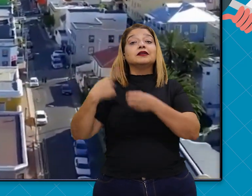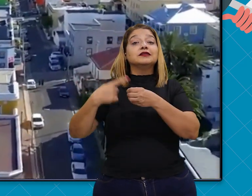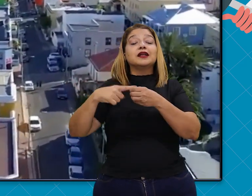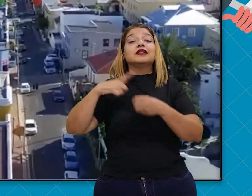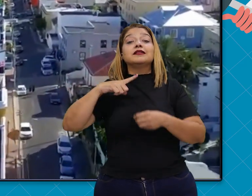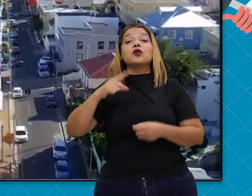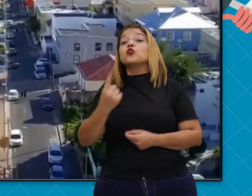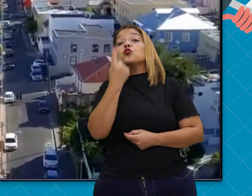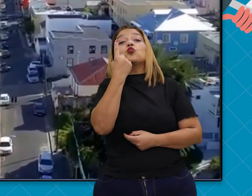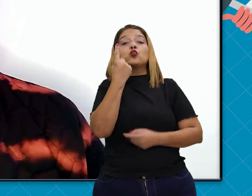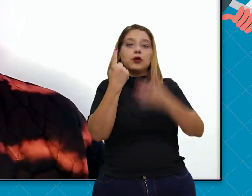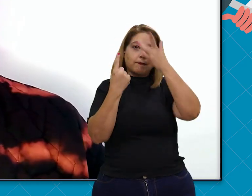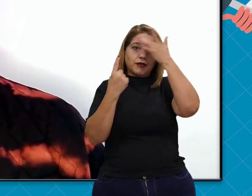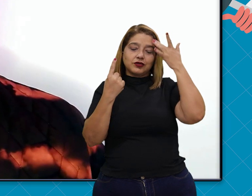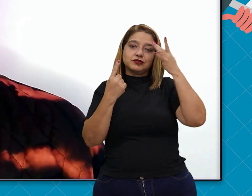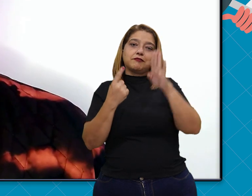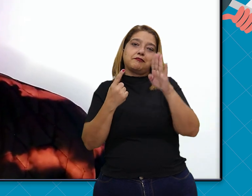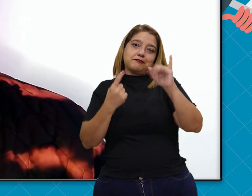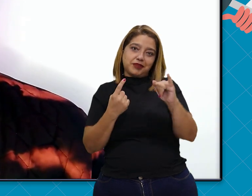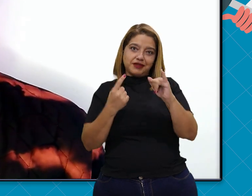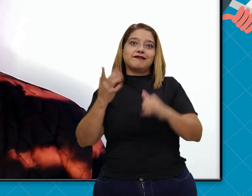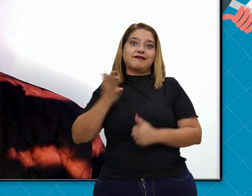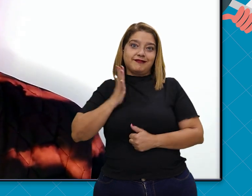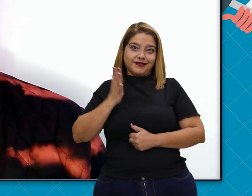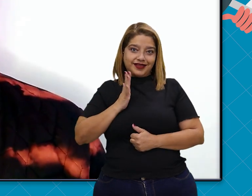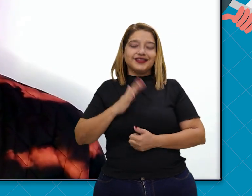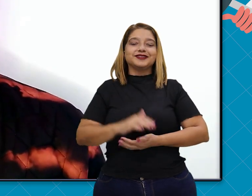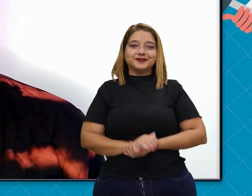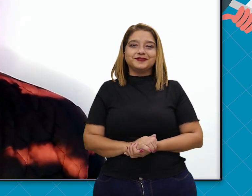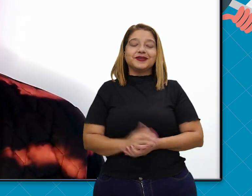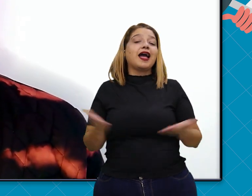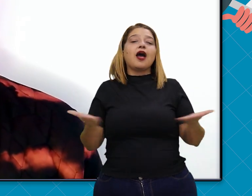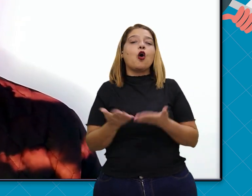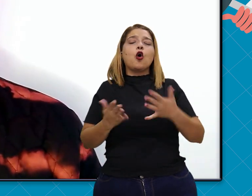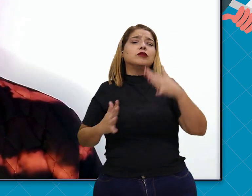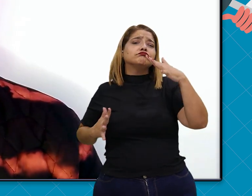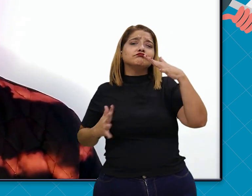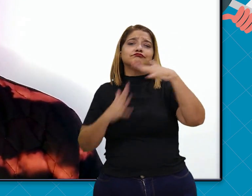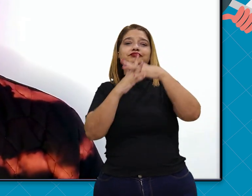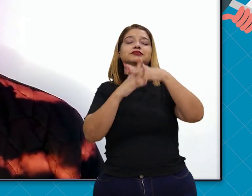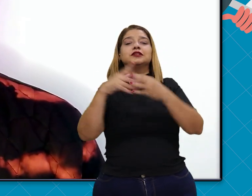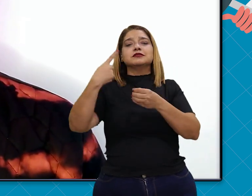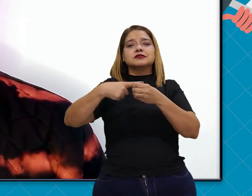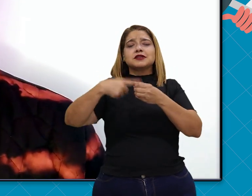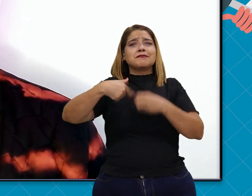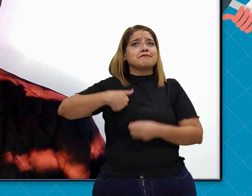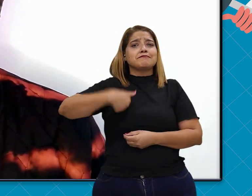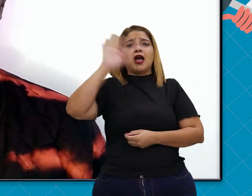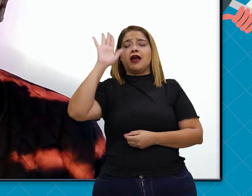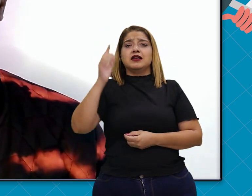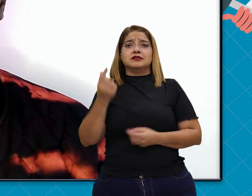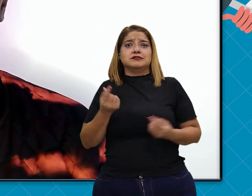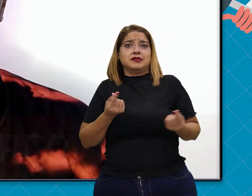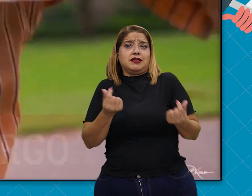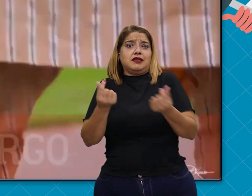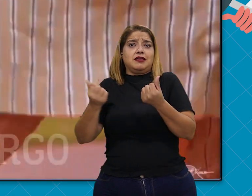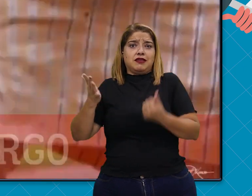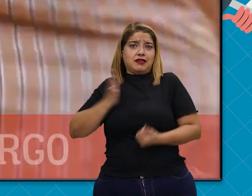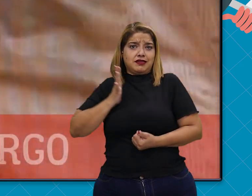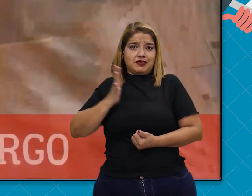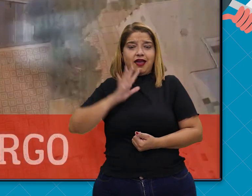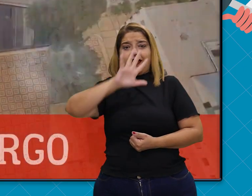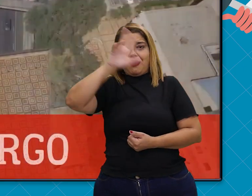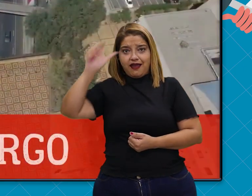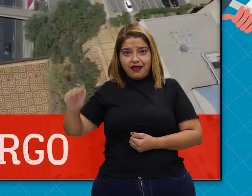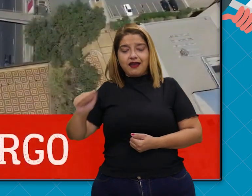um bilionário. E chegamos ao nosso topo das cidades mais ricas da África. E a